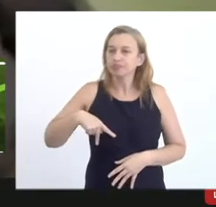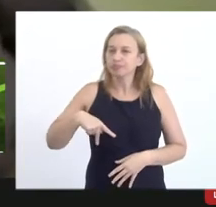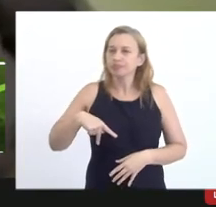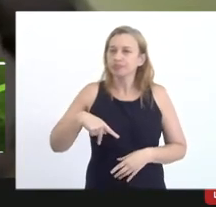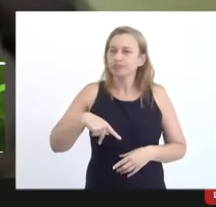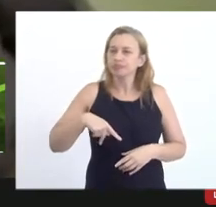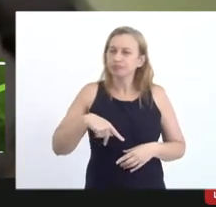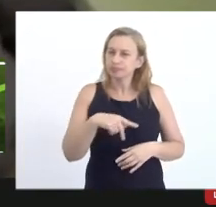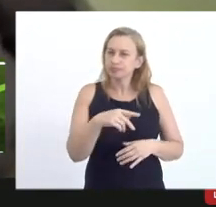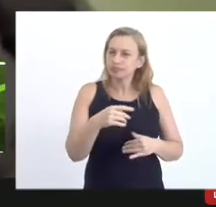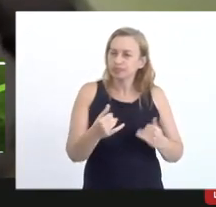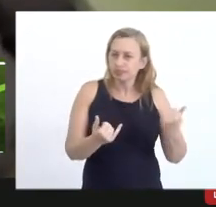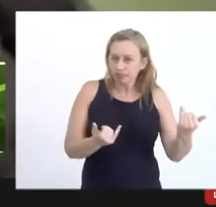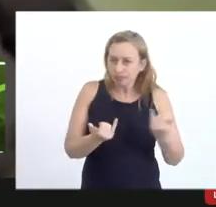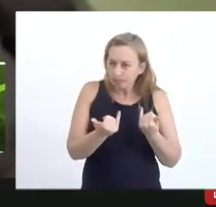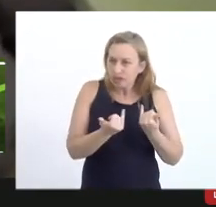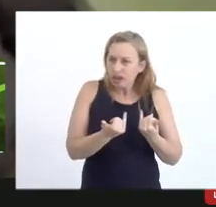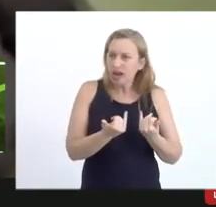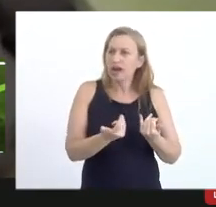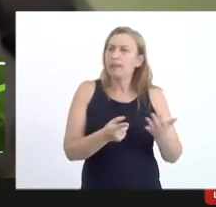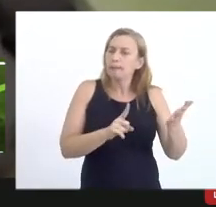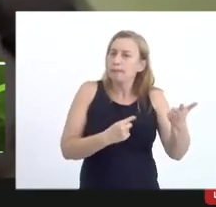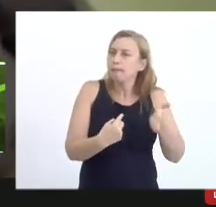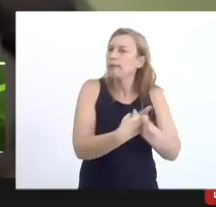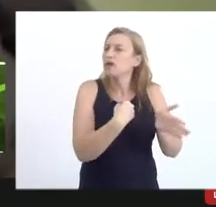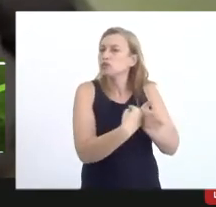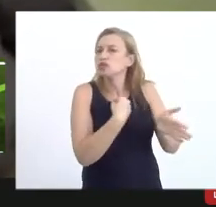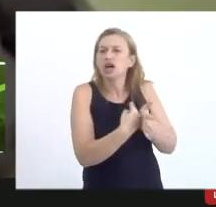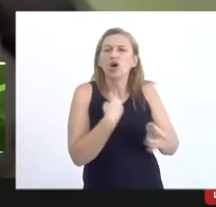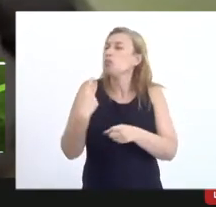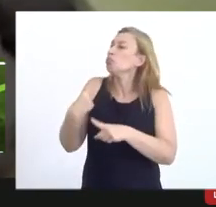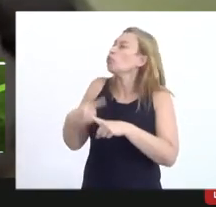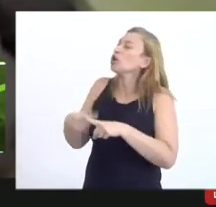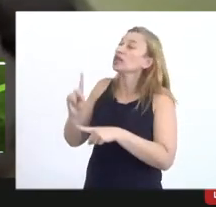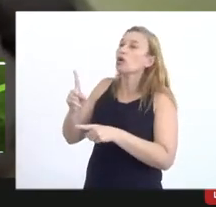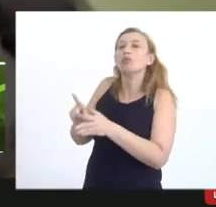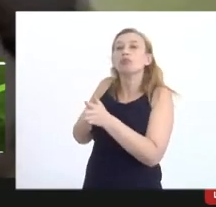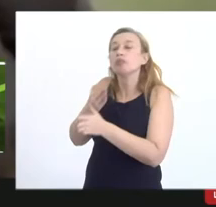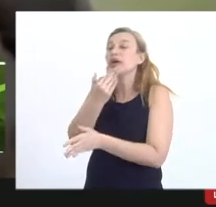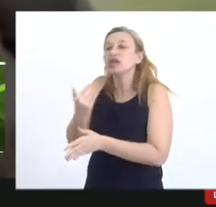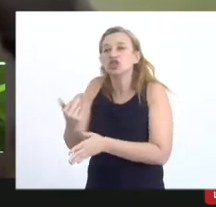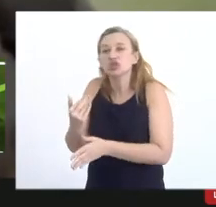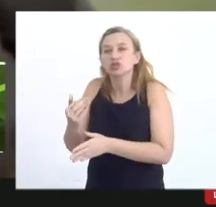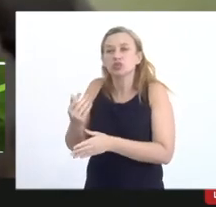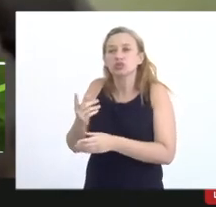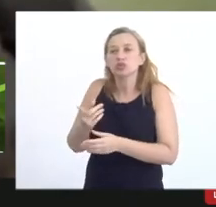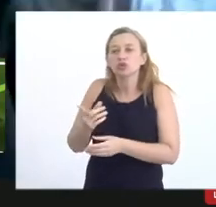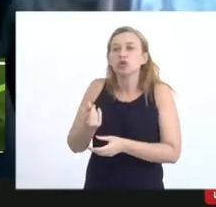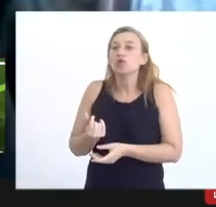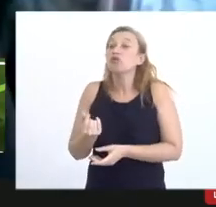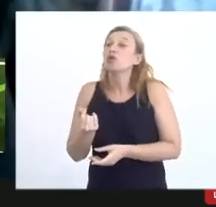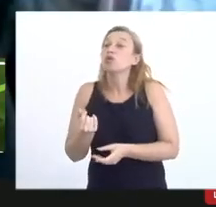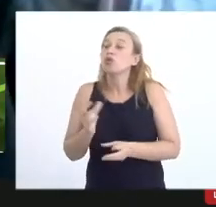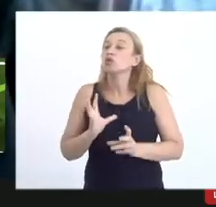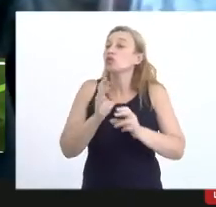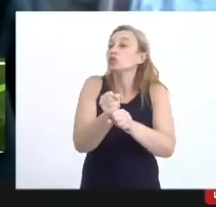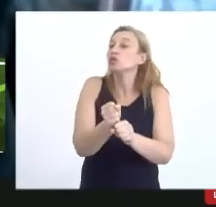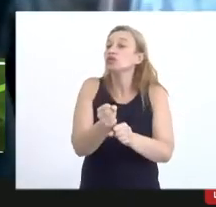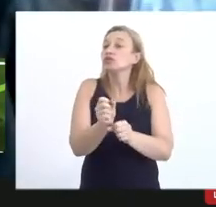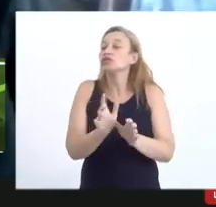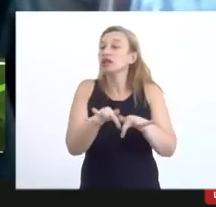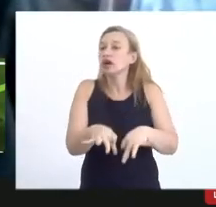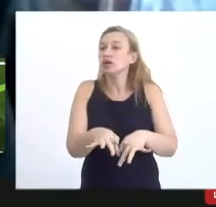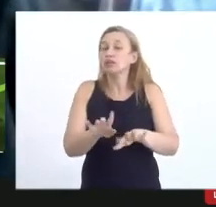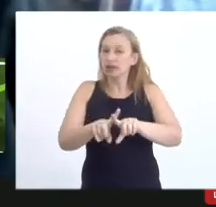por diversas vezes o porquê nós não estávamos pedindo a prestação de contas financeiras desse valor de 2020 com